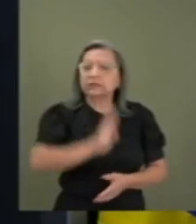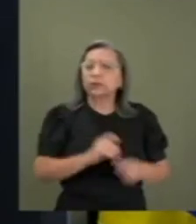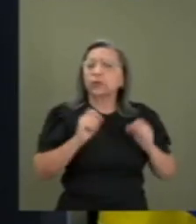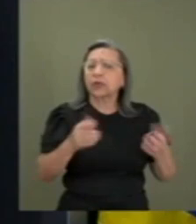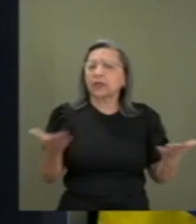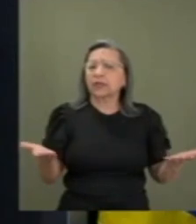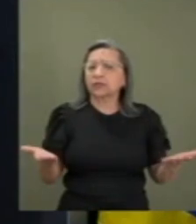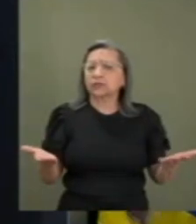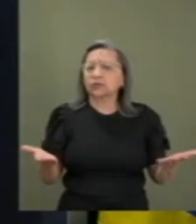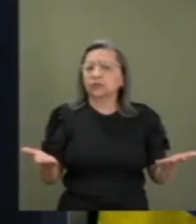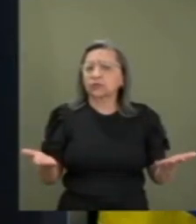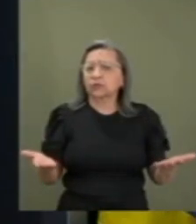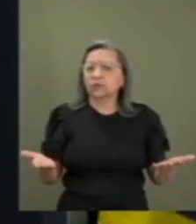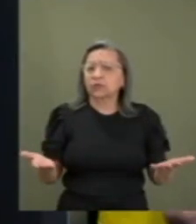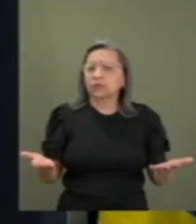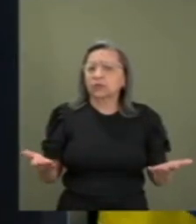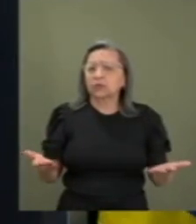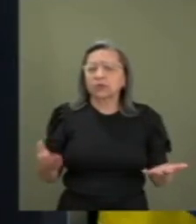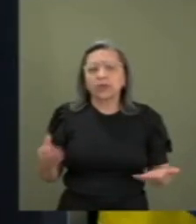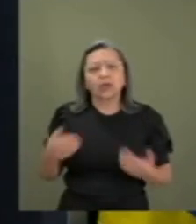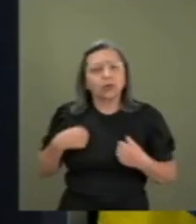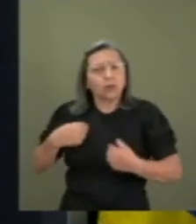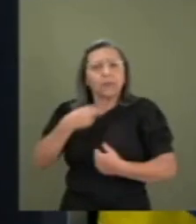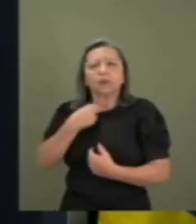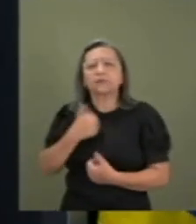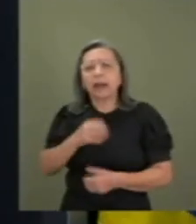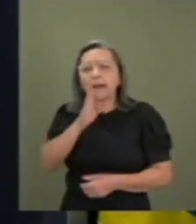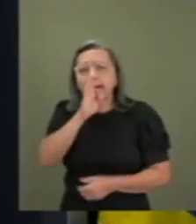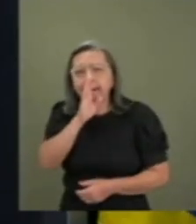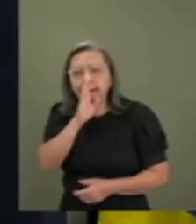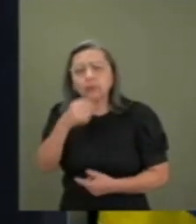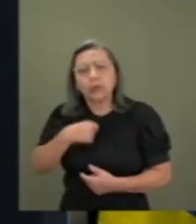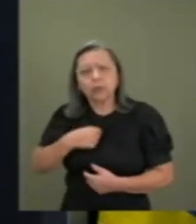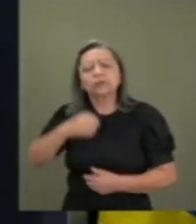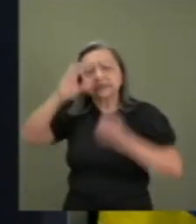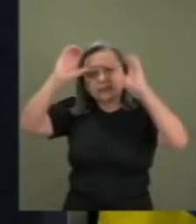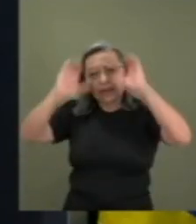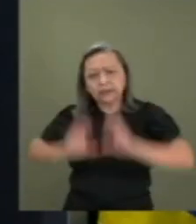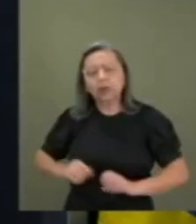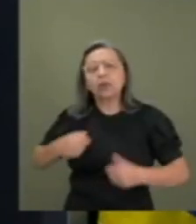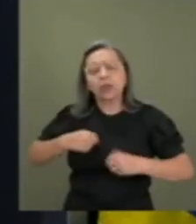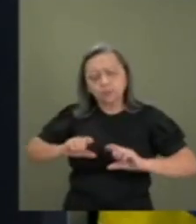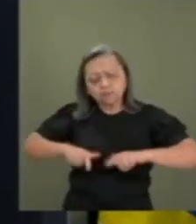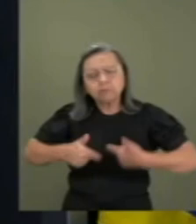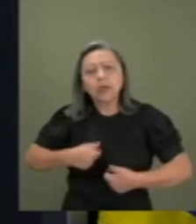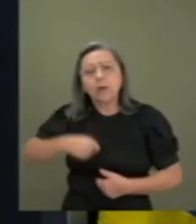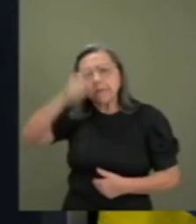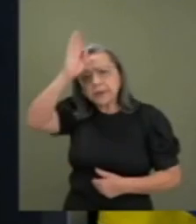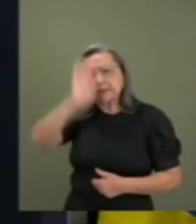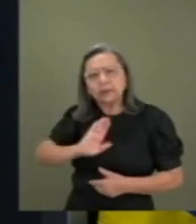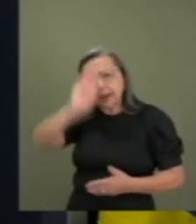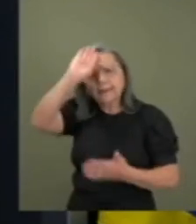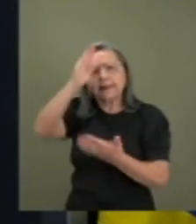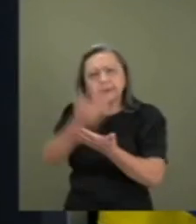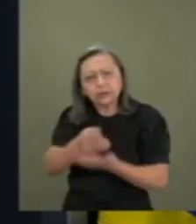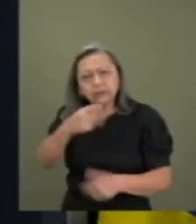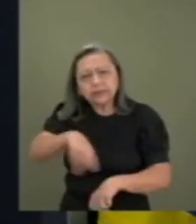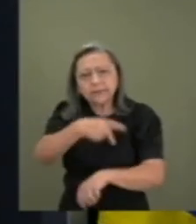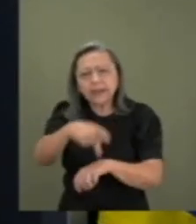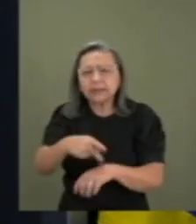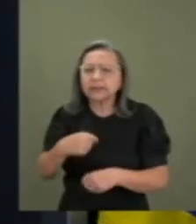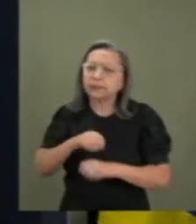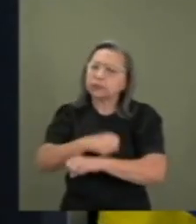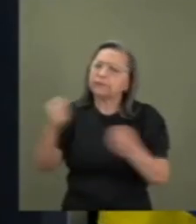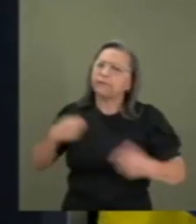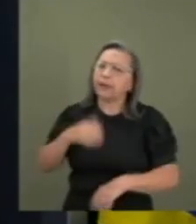Não posso ficar calado como brasileiro, como cidadão que acredita nessa nação. E eu cheguei a dizer